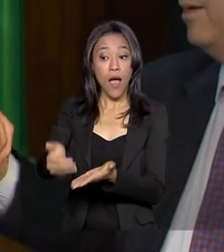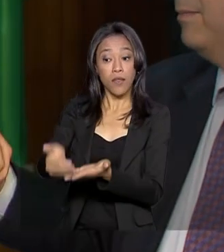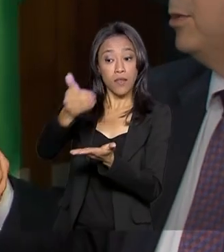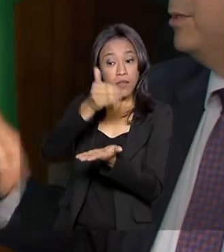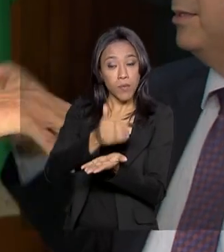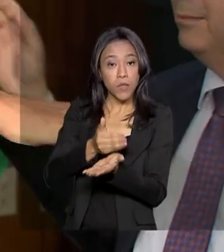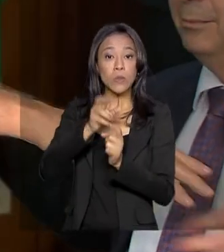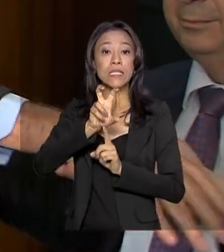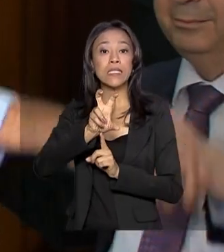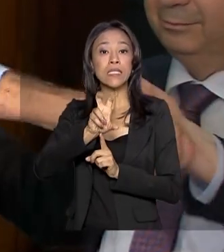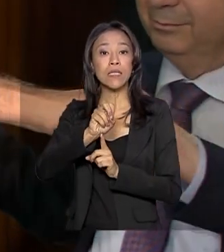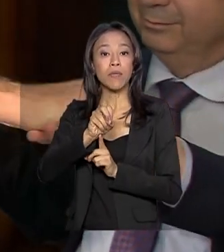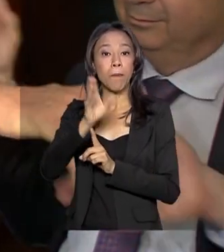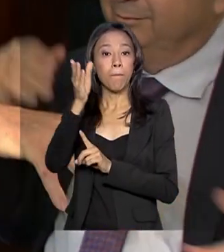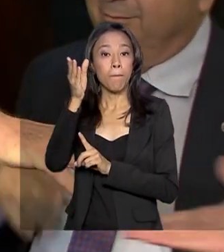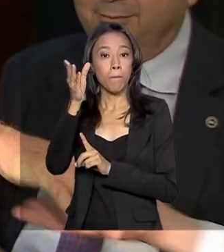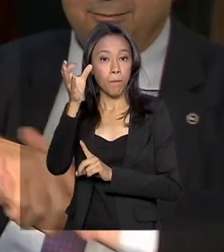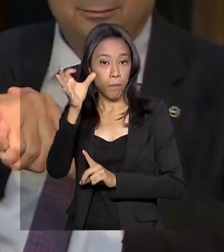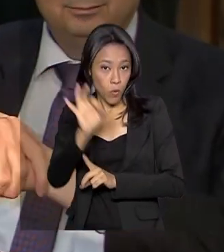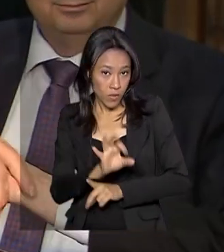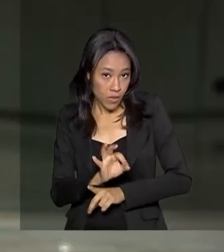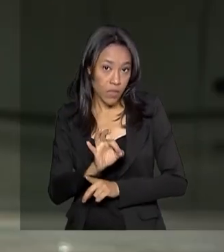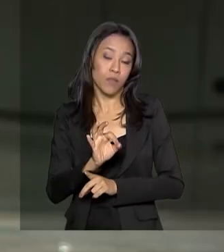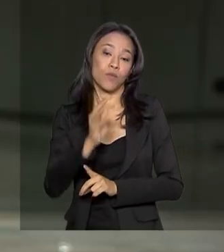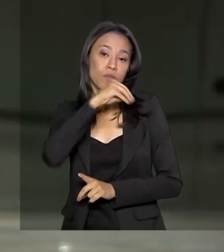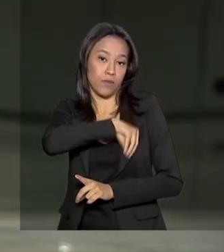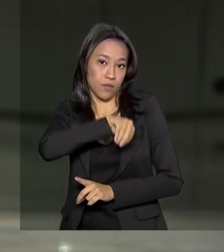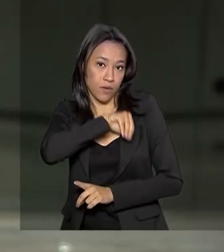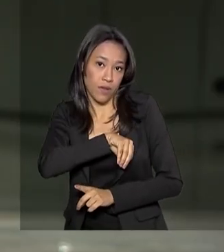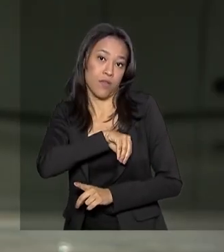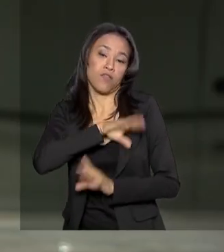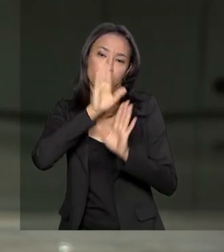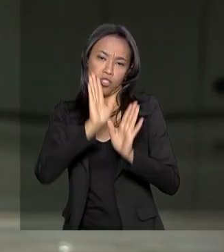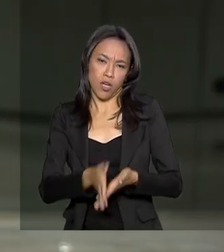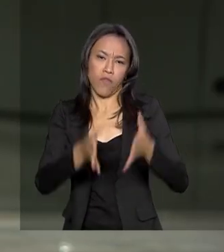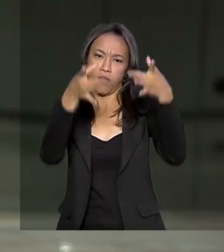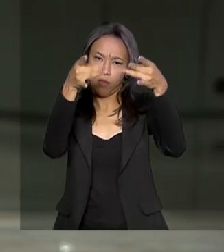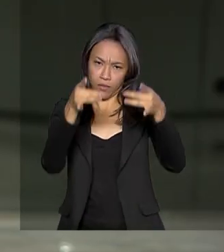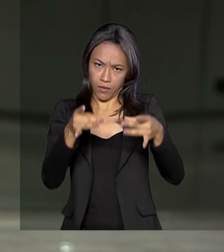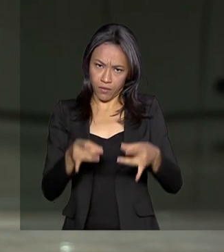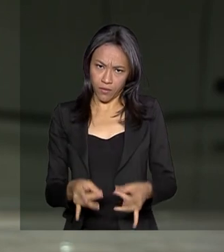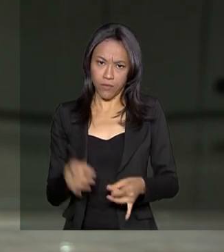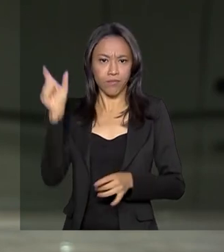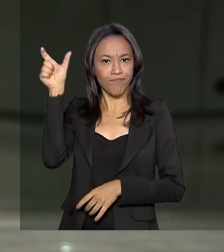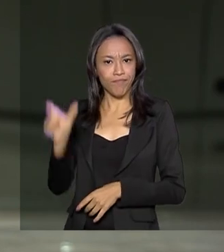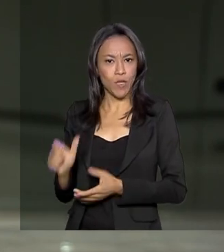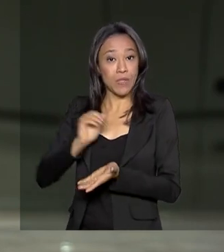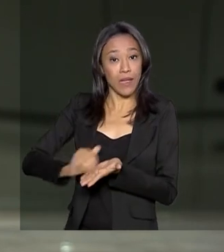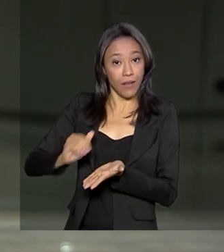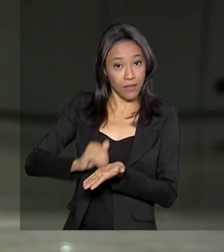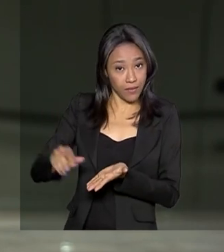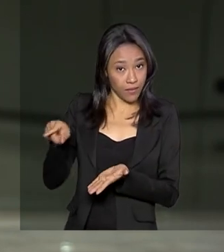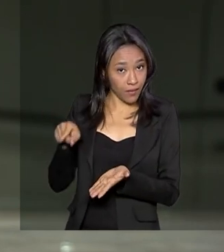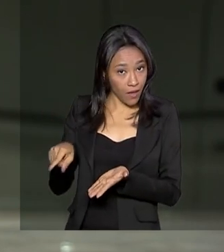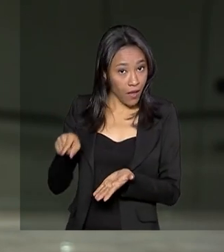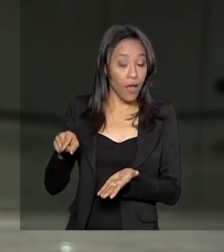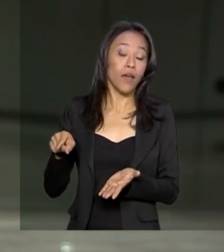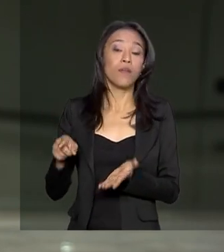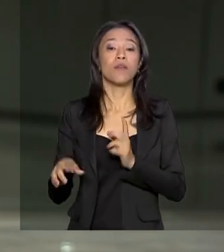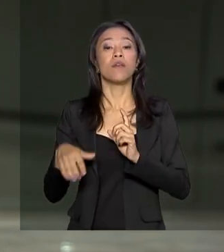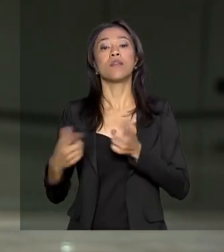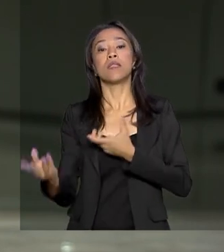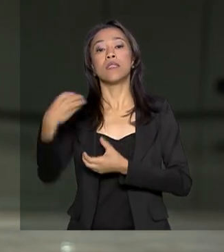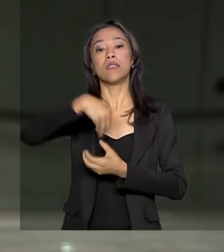50% dos benefícios. A medida foi detalhada pelo secretário de Previdência e Trabalho do Ministério da